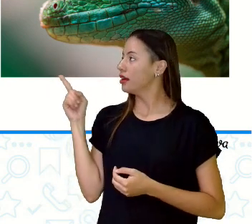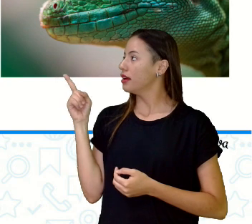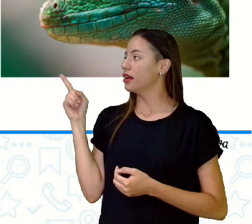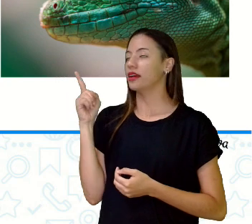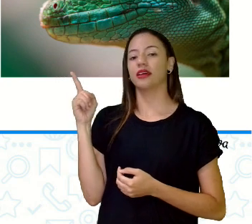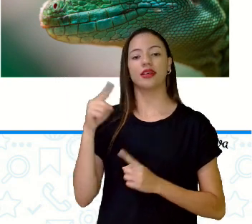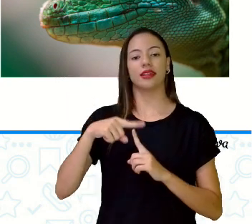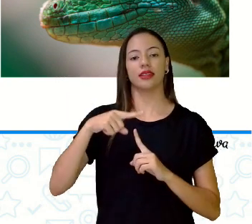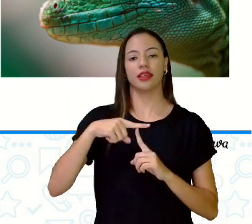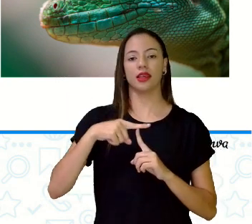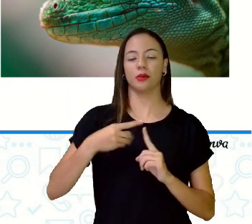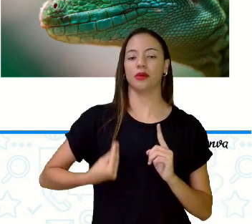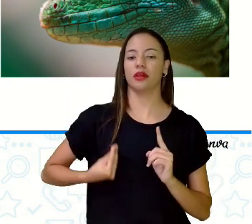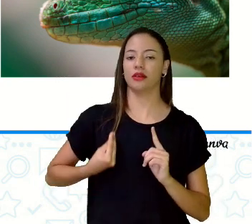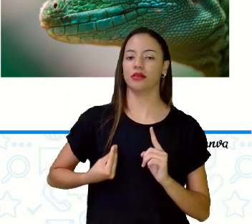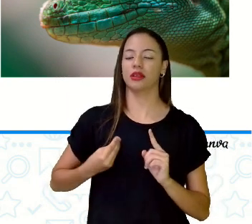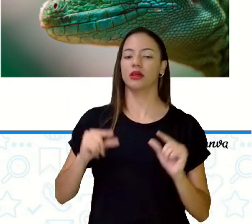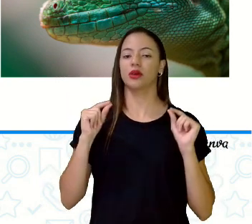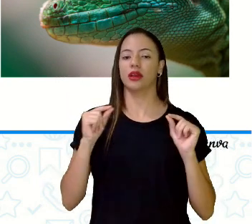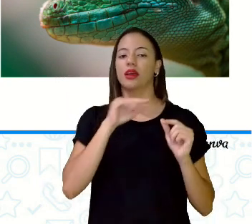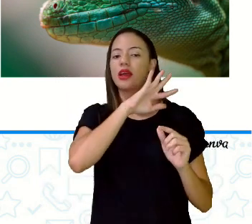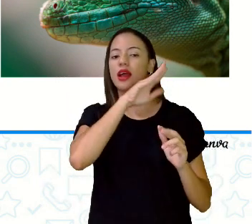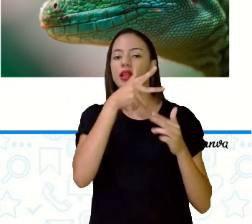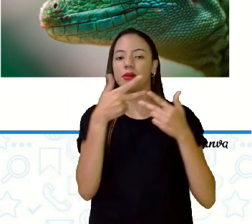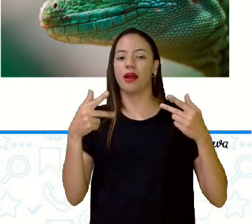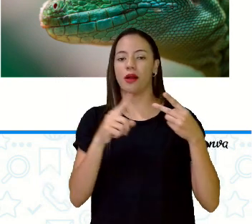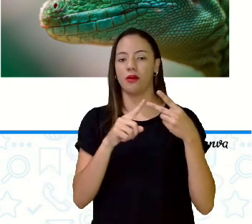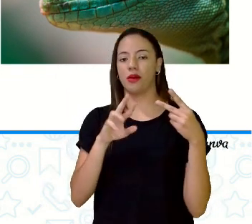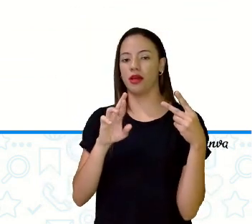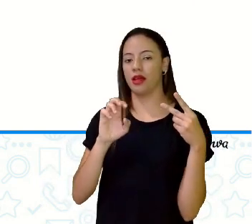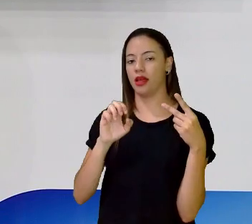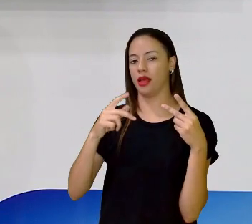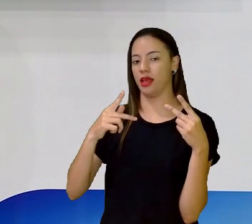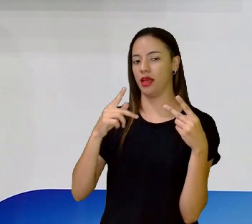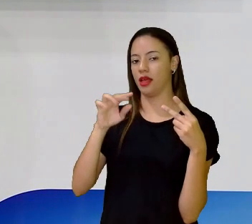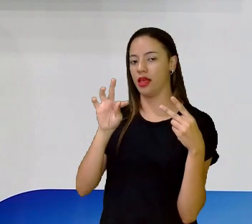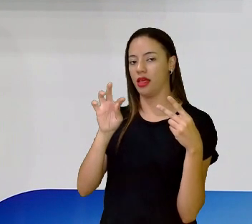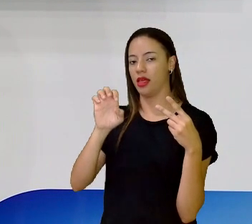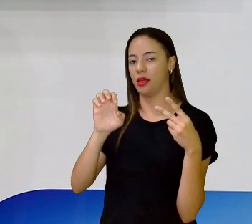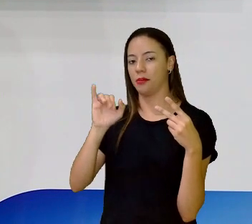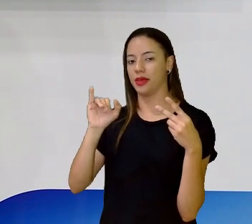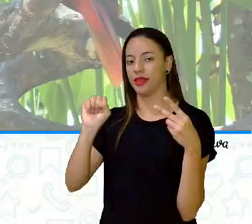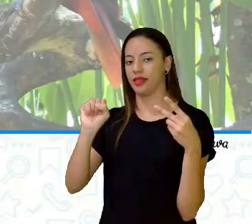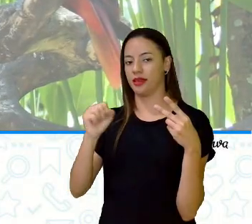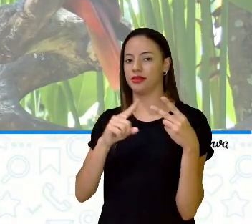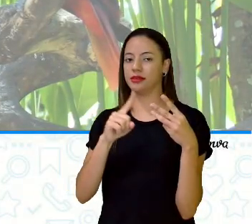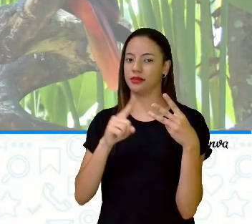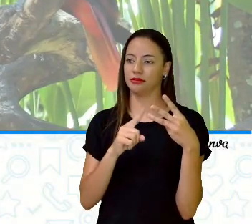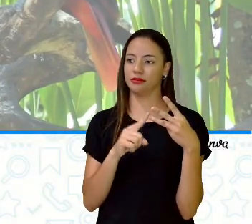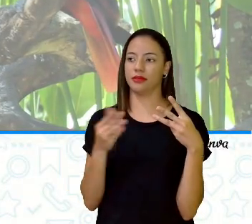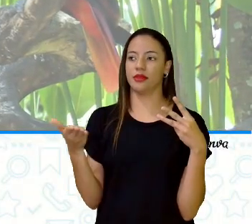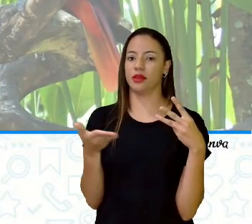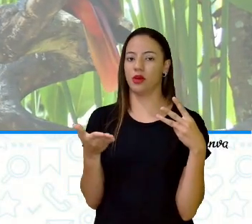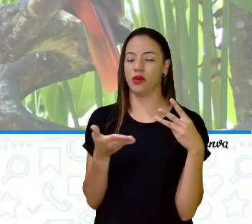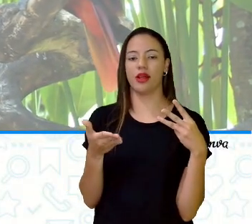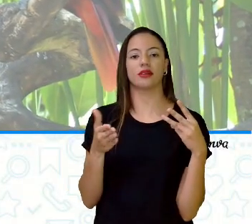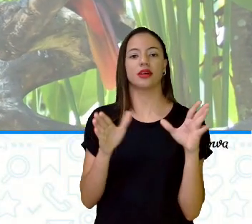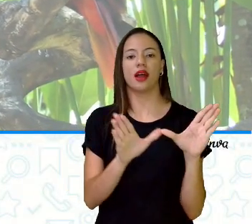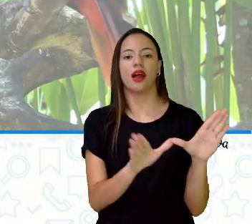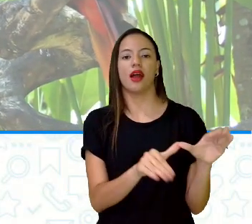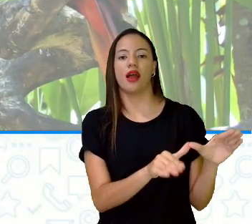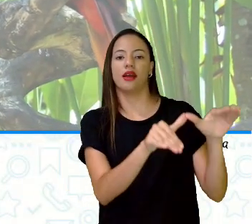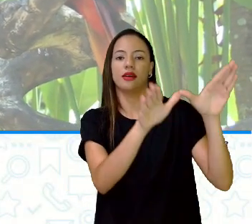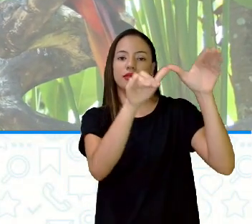espécimes de animais répteis. Vamos seguir. Aí, nós também temos as aves.